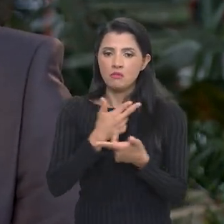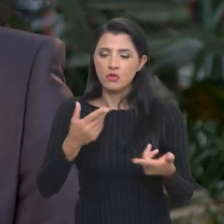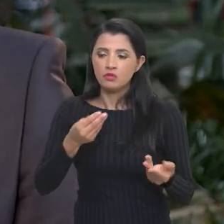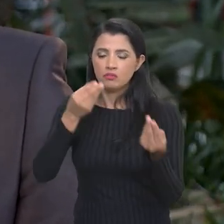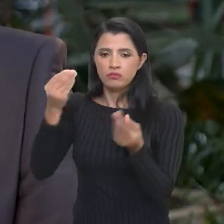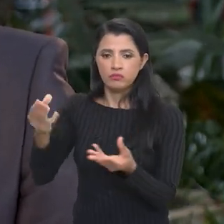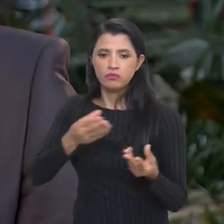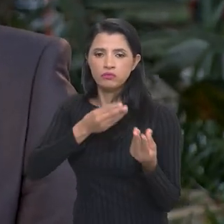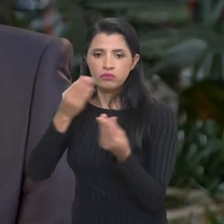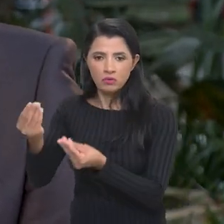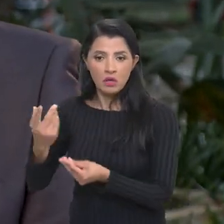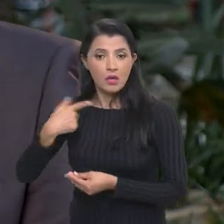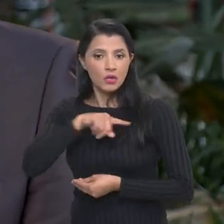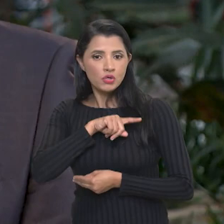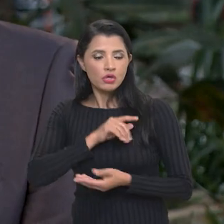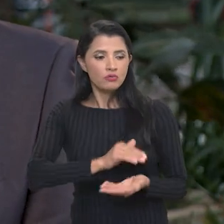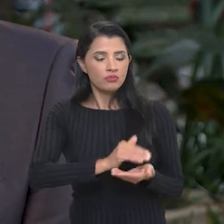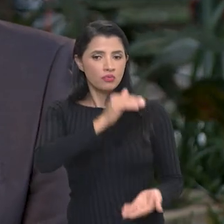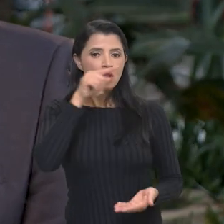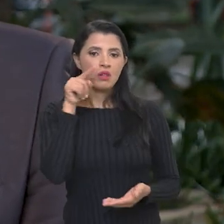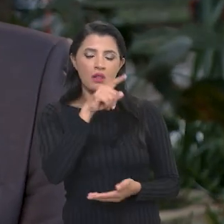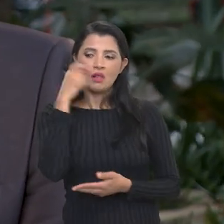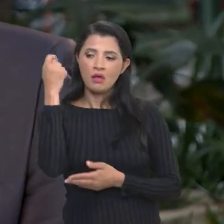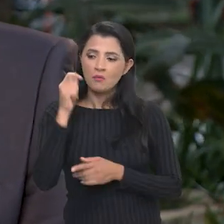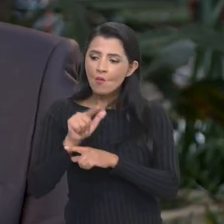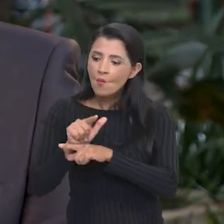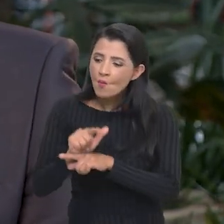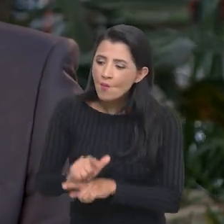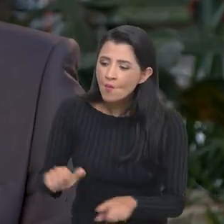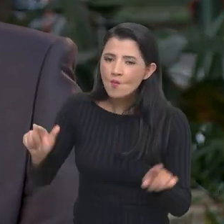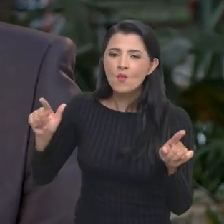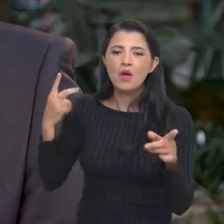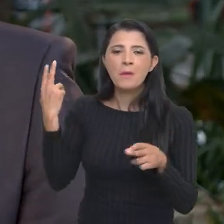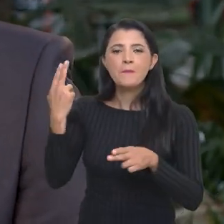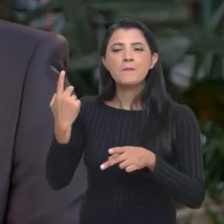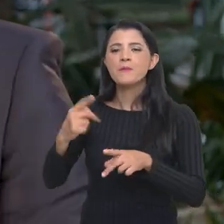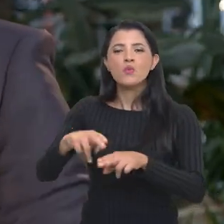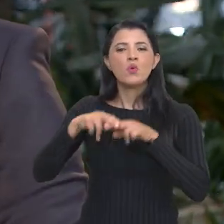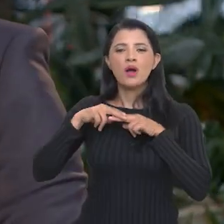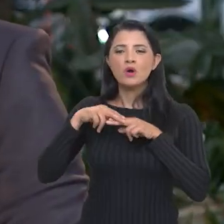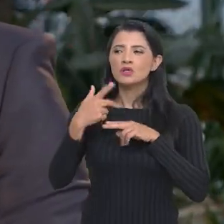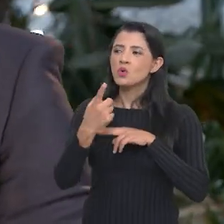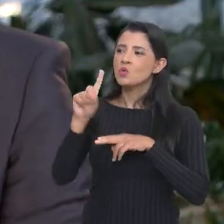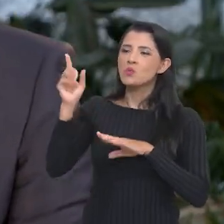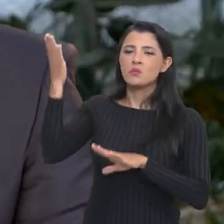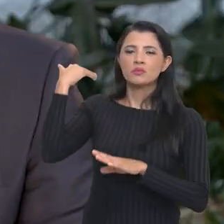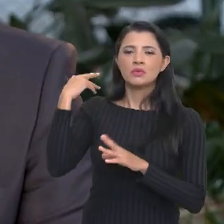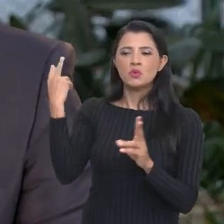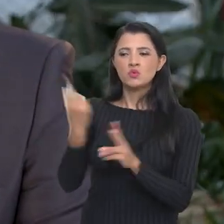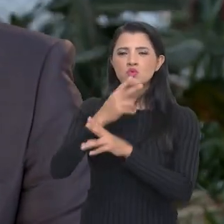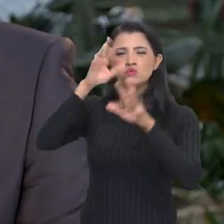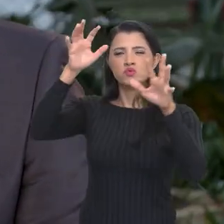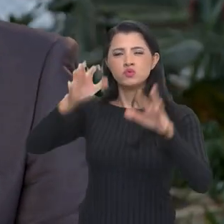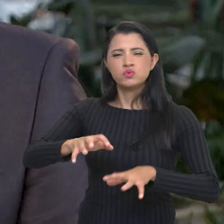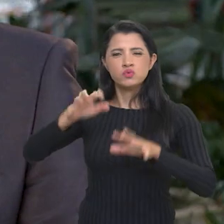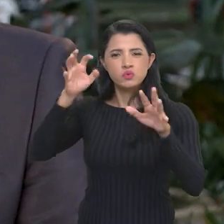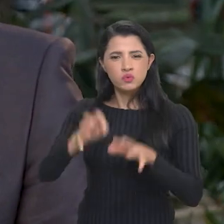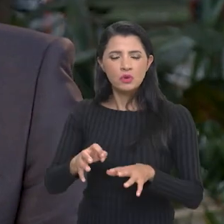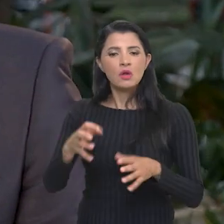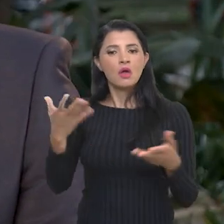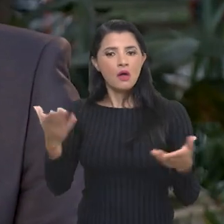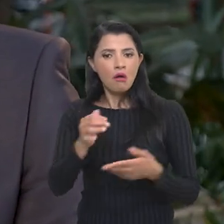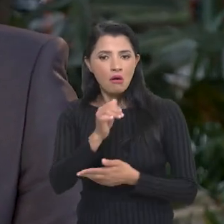mil cestas de alimentos. Estávamos com os nossos estoques lá do Rio Grande do Sul esvaziados em função do penúltimo ciclone que tinha havido.